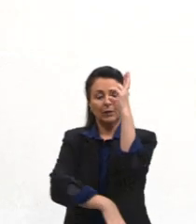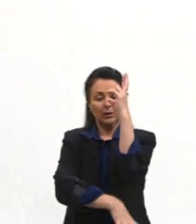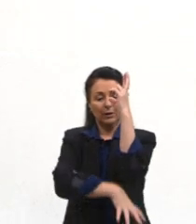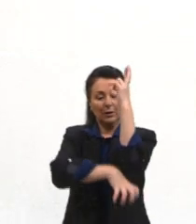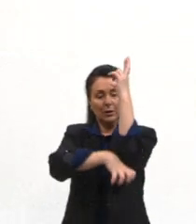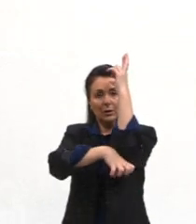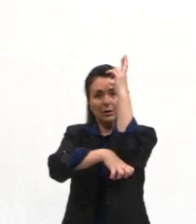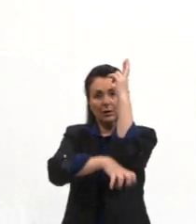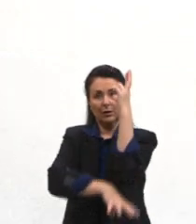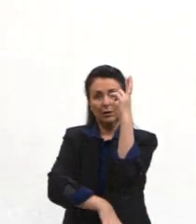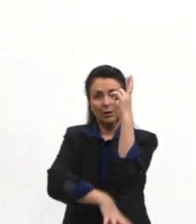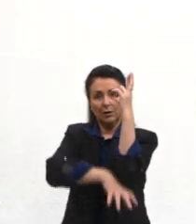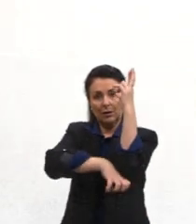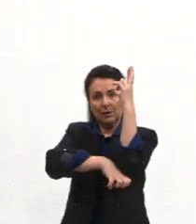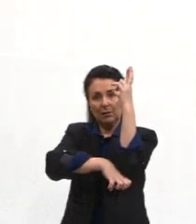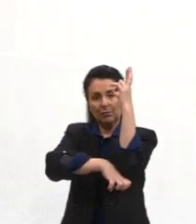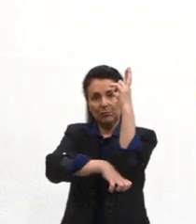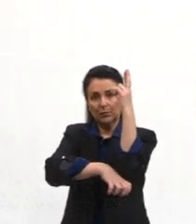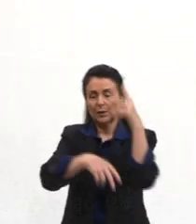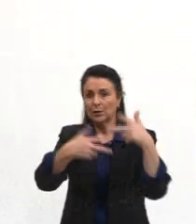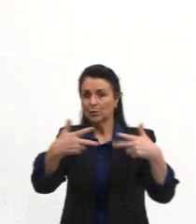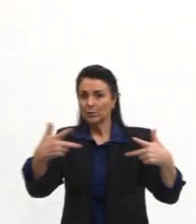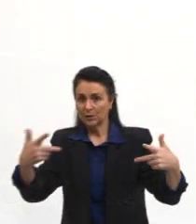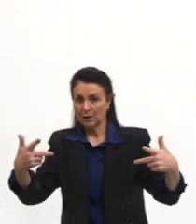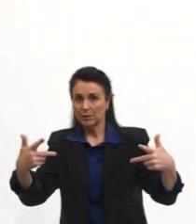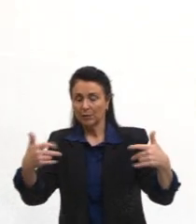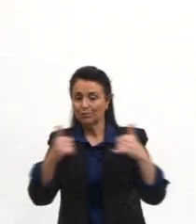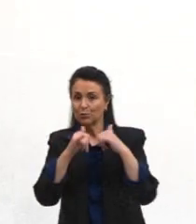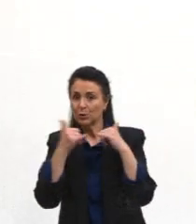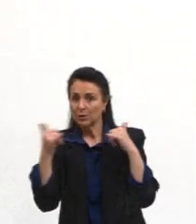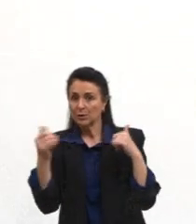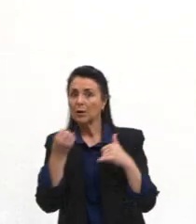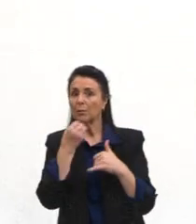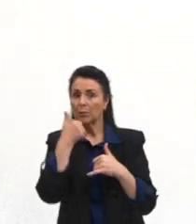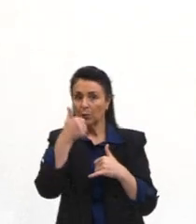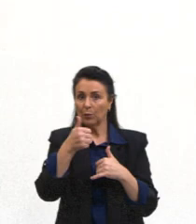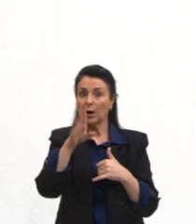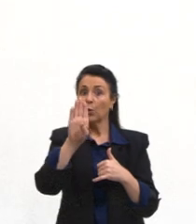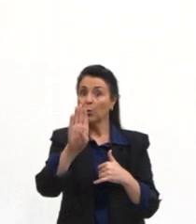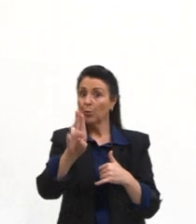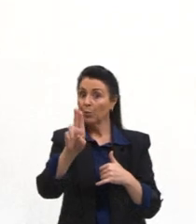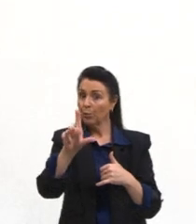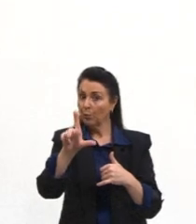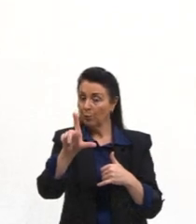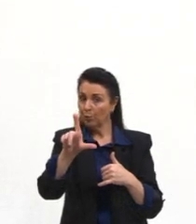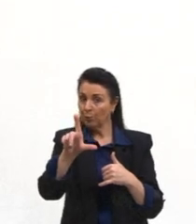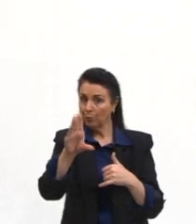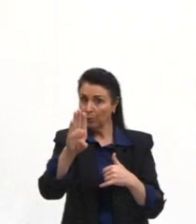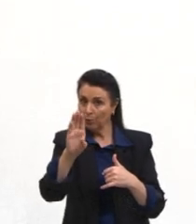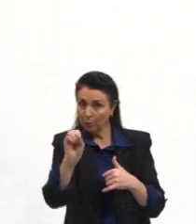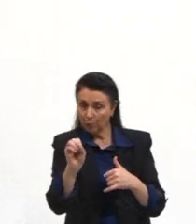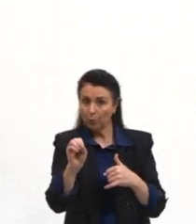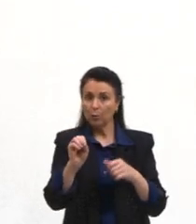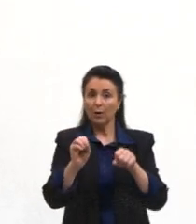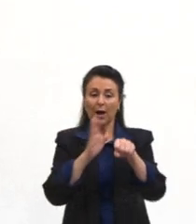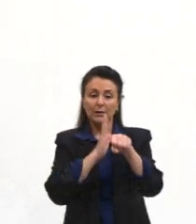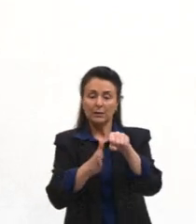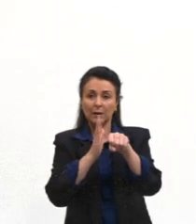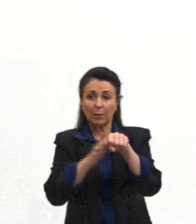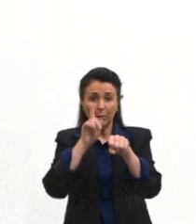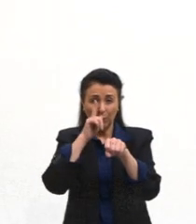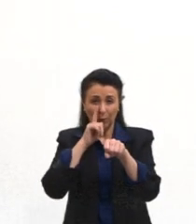né? Que são substâncias de reserva energética. Os bulbos, né? Por exemplo, a cebola e o alho.